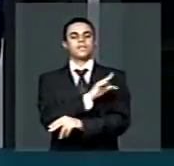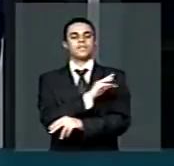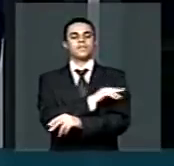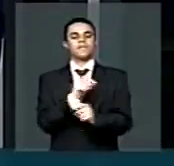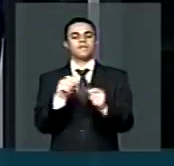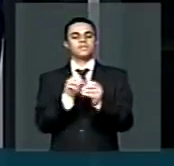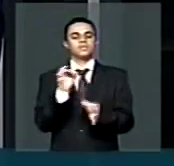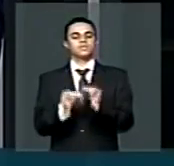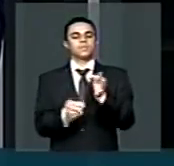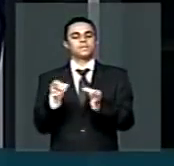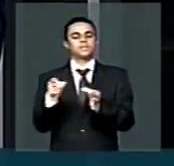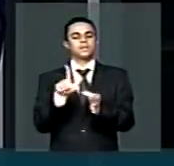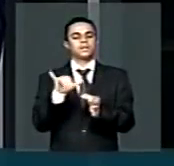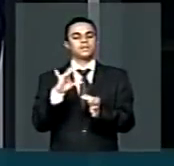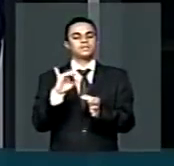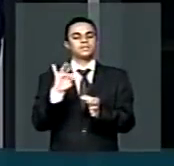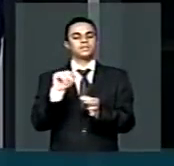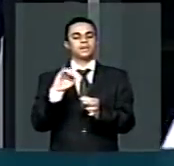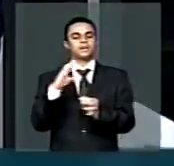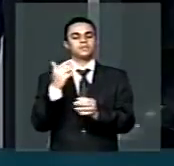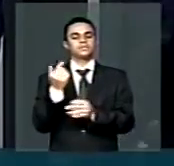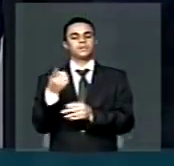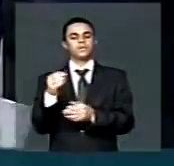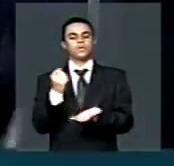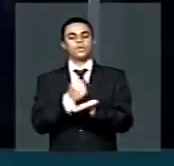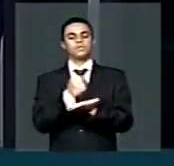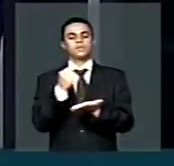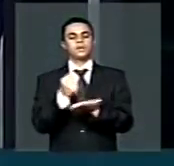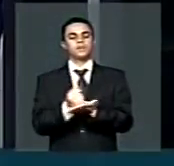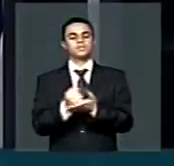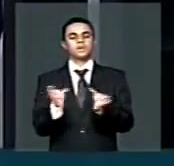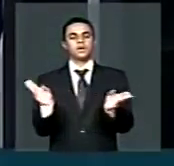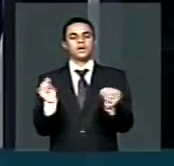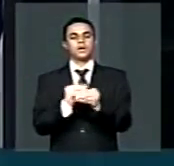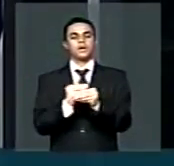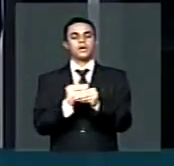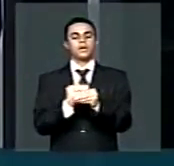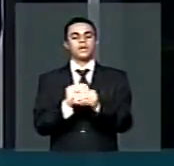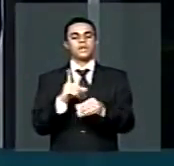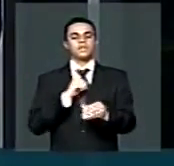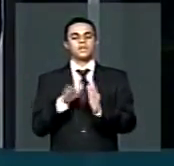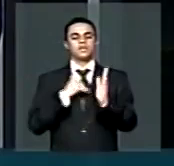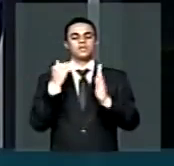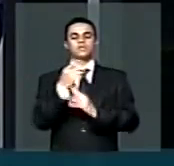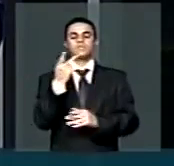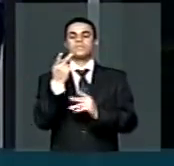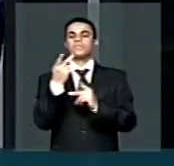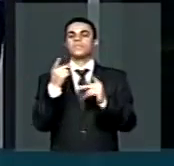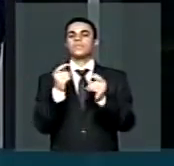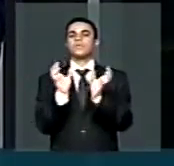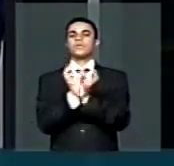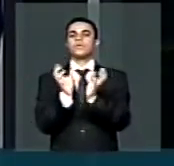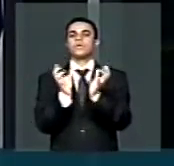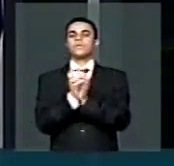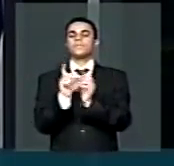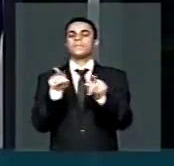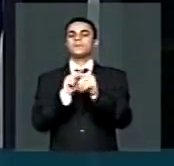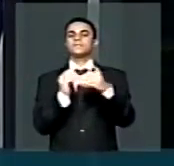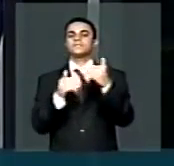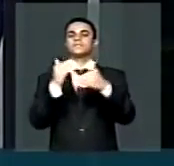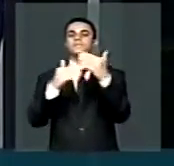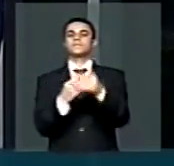de uma licitação. A contratação integrada compreende todo o processo de elaboração e desenvolvimento de determinada obra.